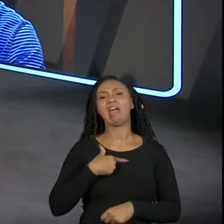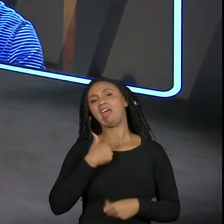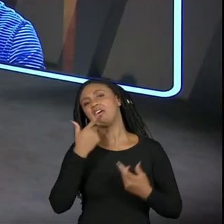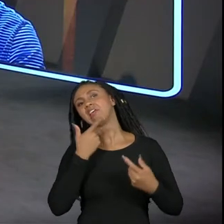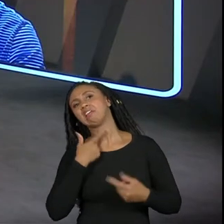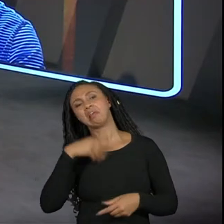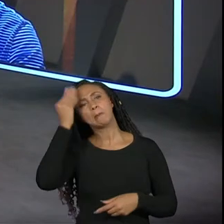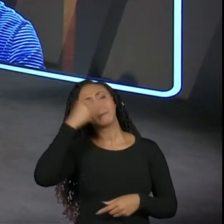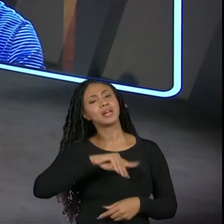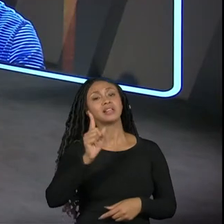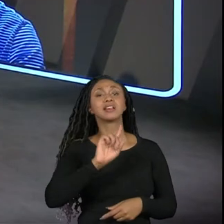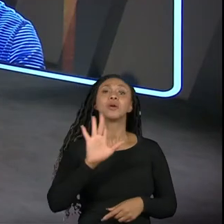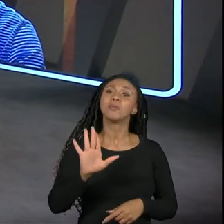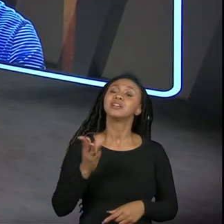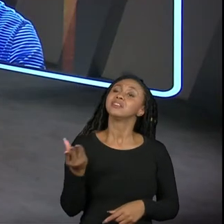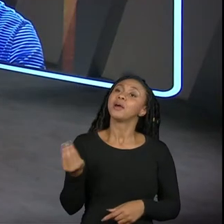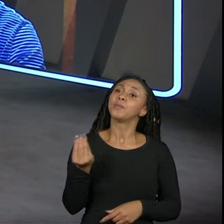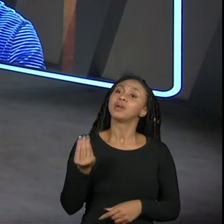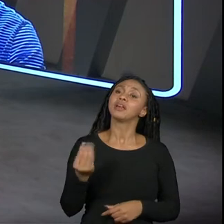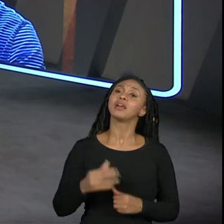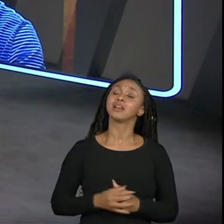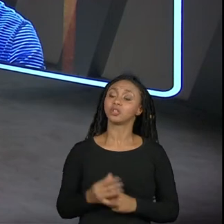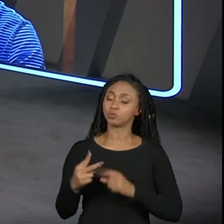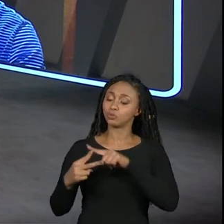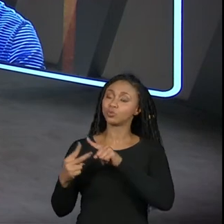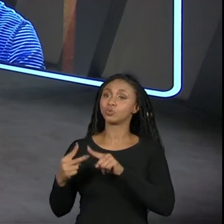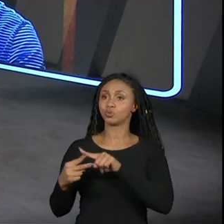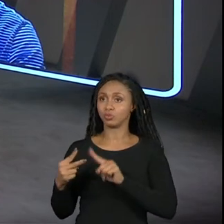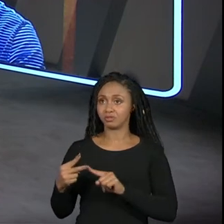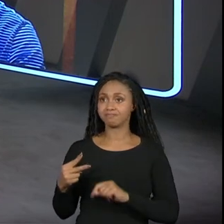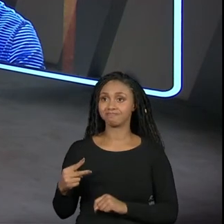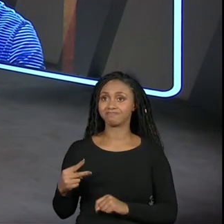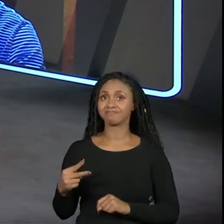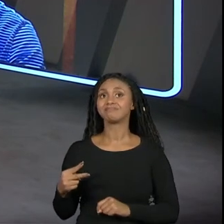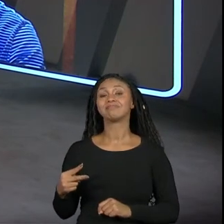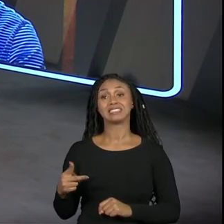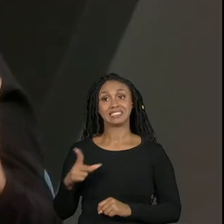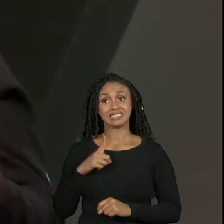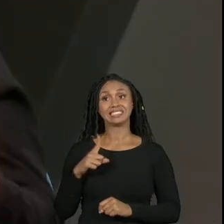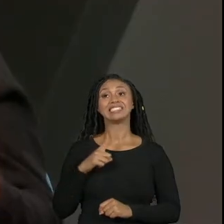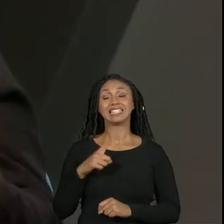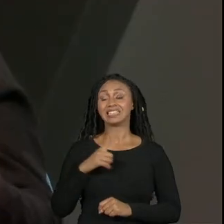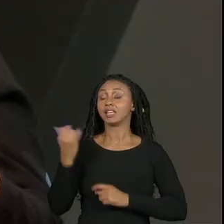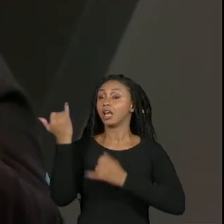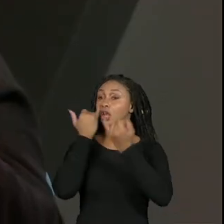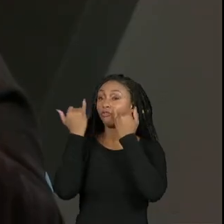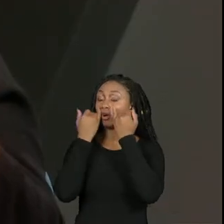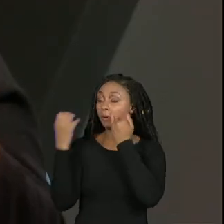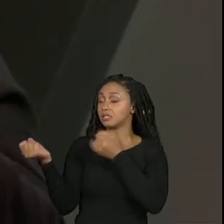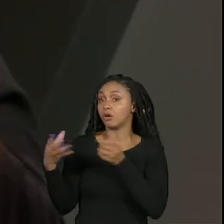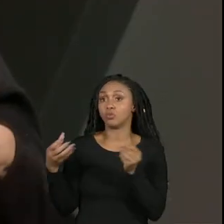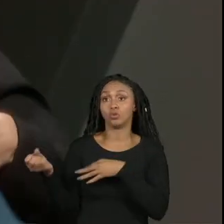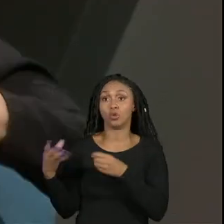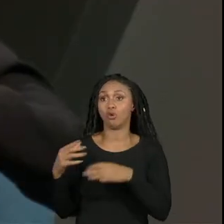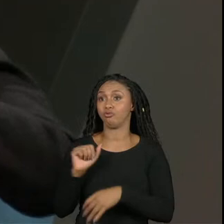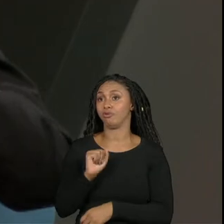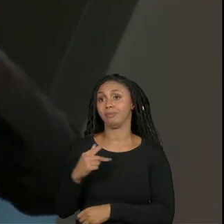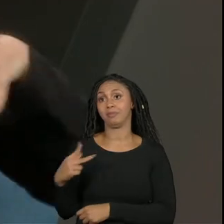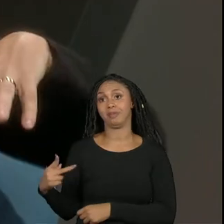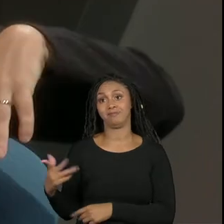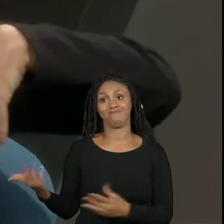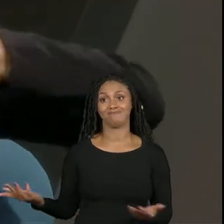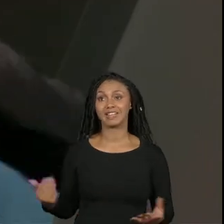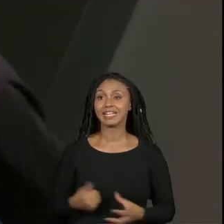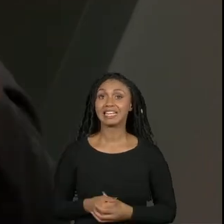mas na verdade assim tem duas questões eu acho que a primeira é a gente tem uma série de informações novas aí de app que se a